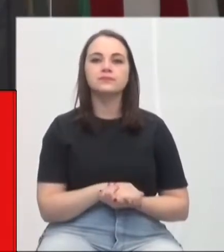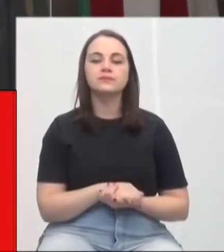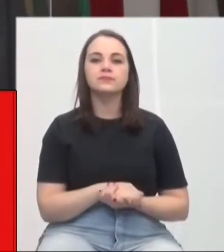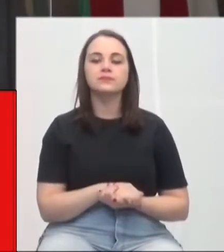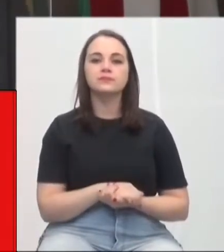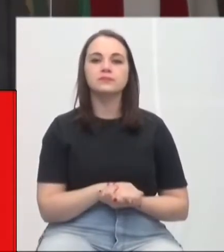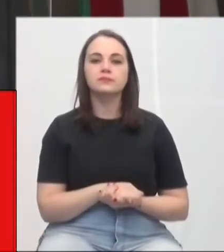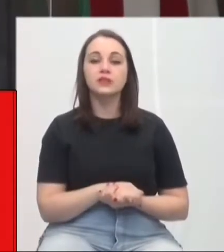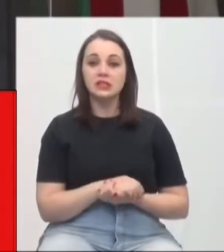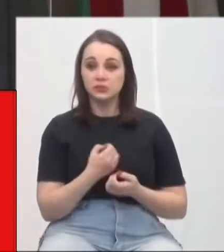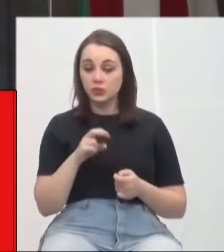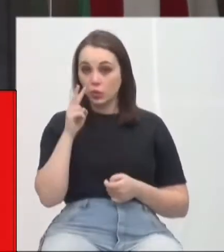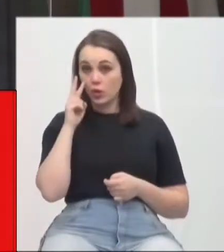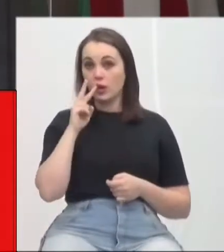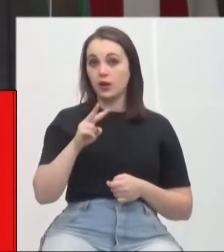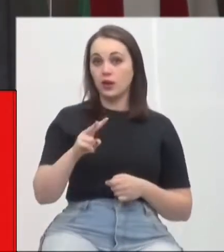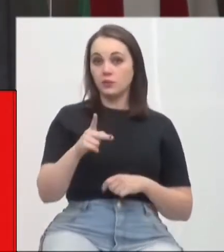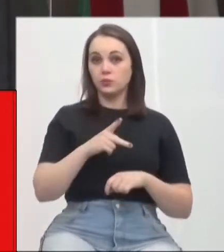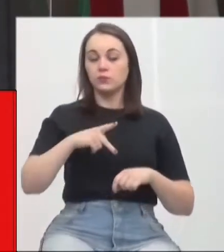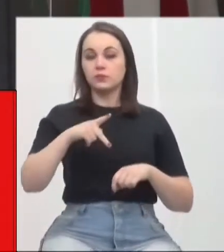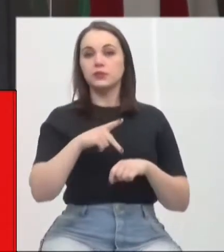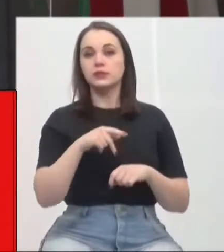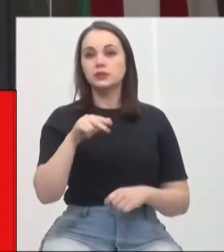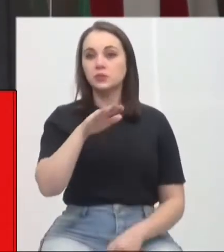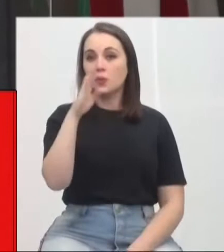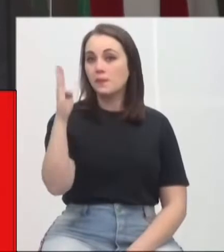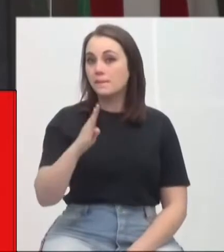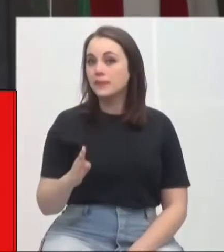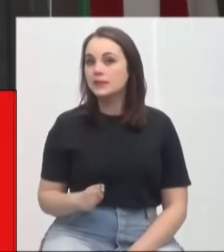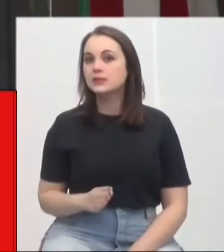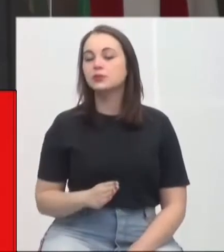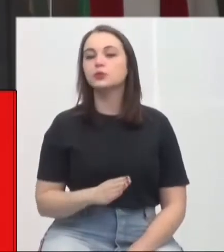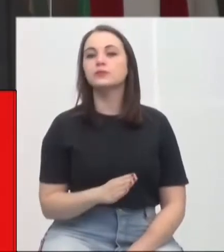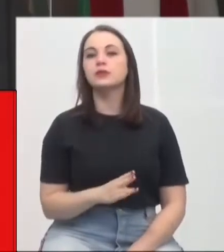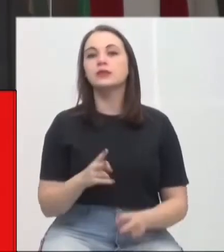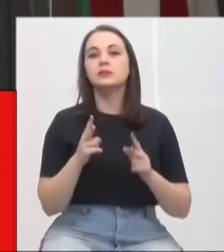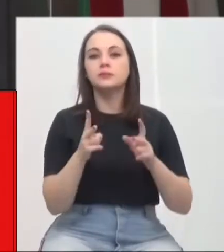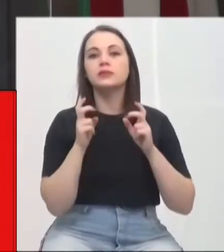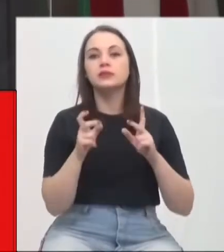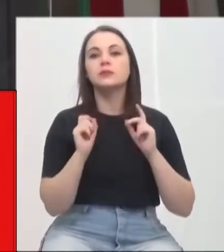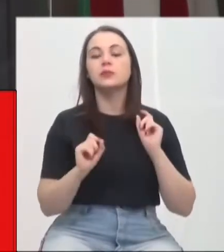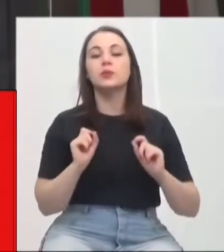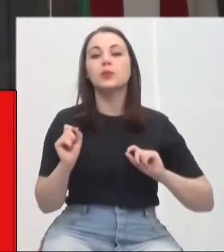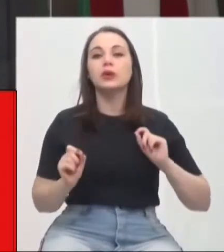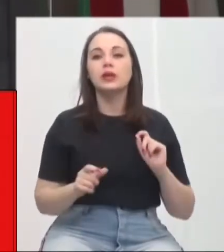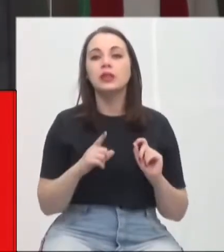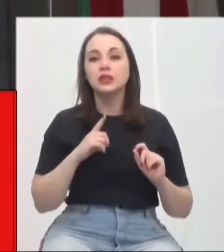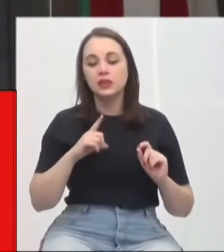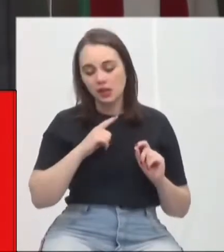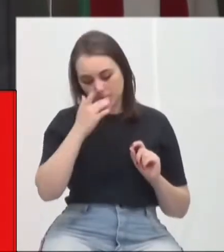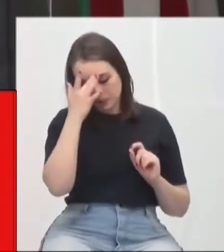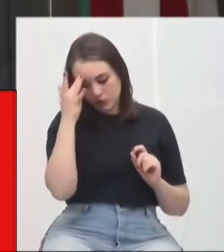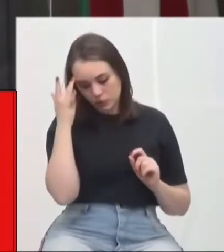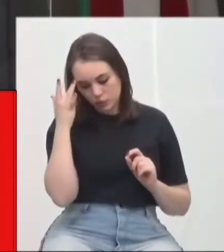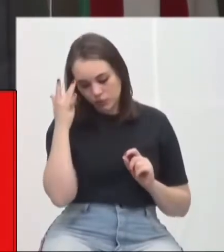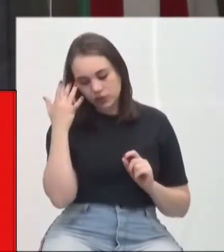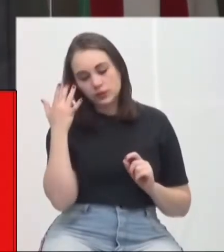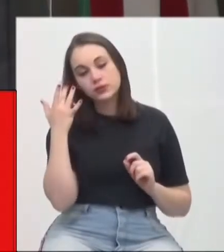olhar para uma nação e perceber que existem pessoas,